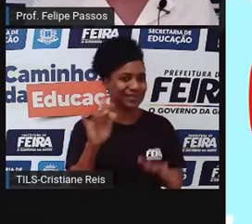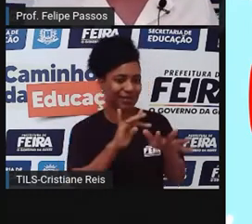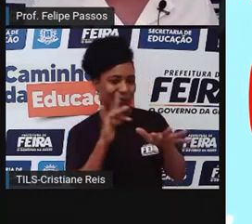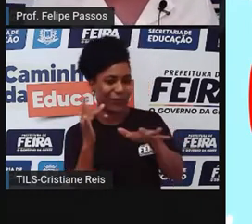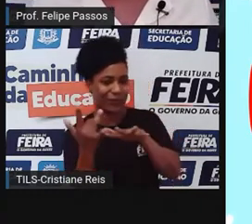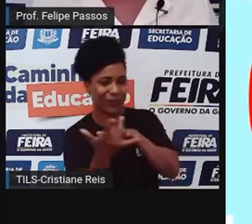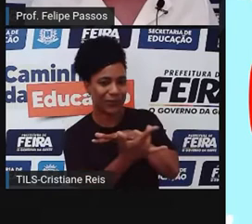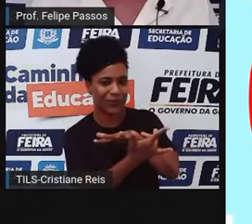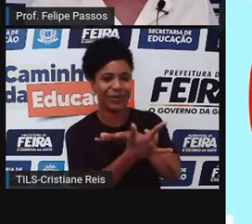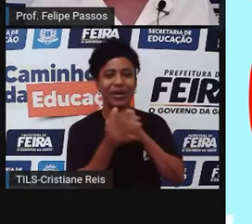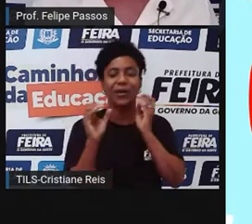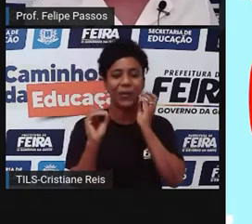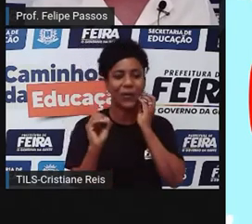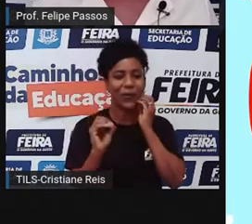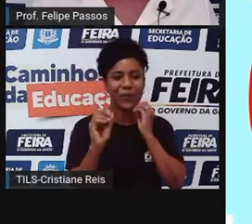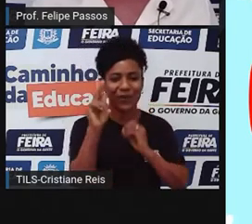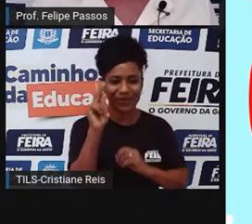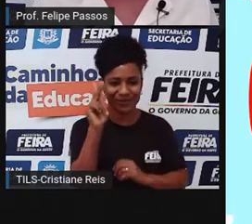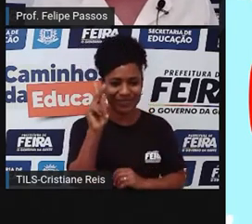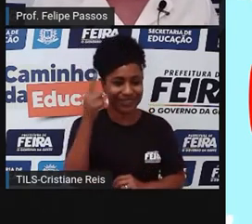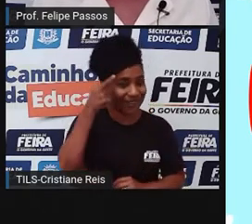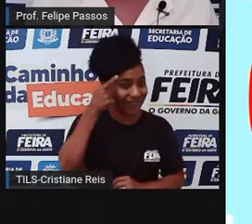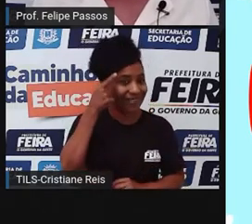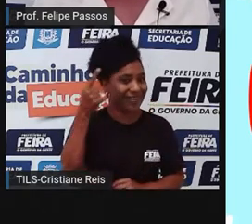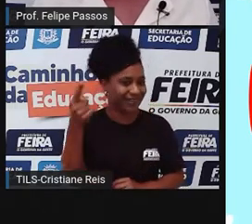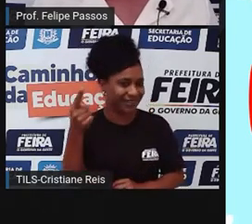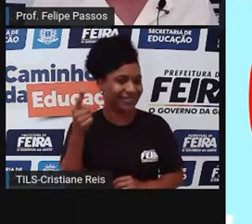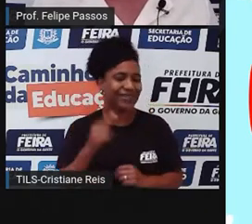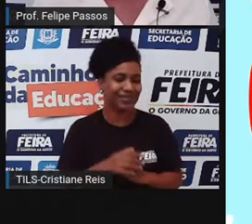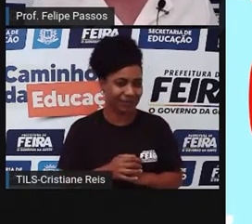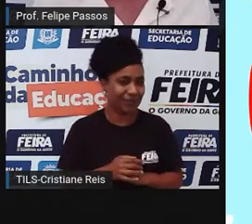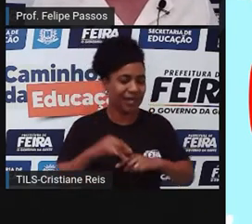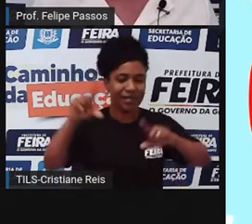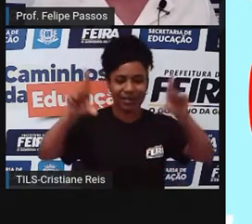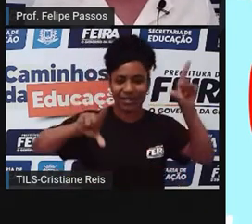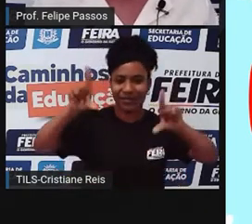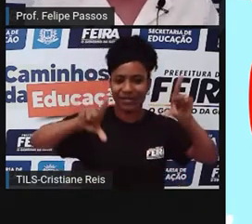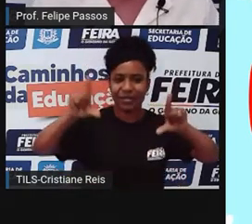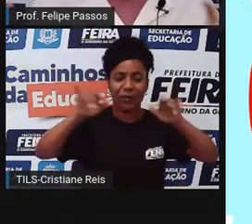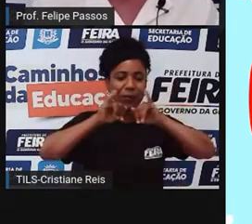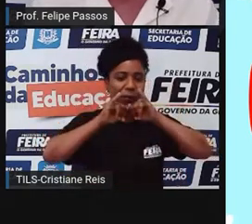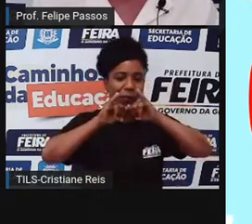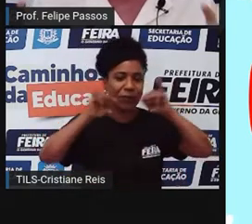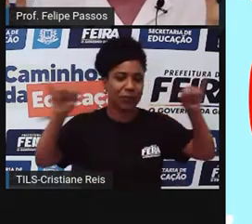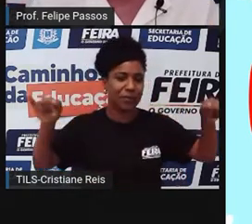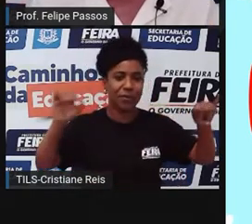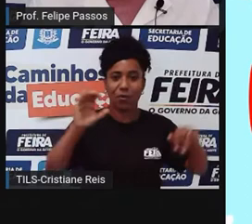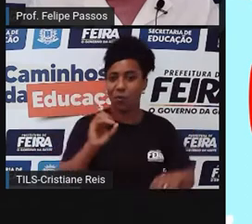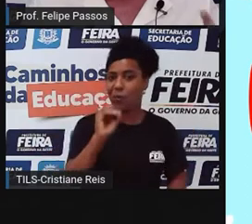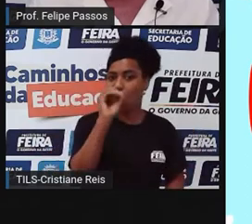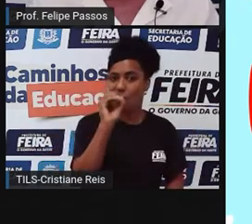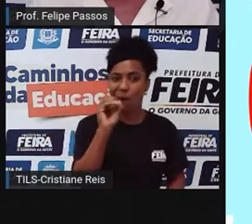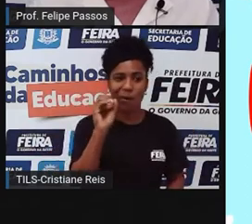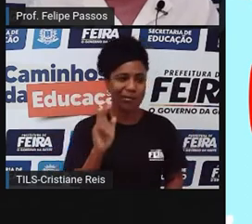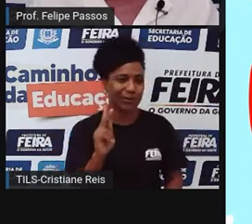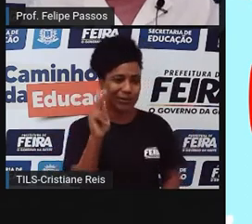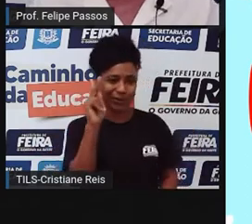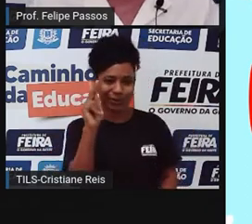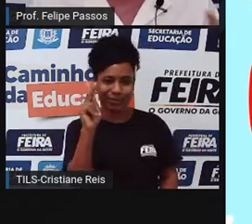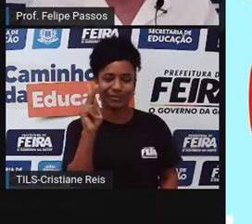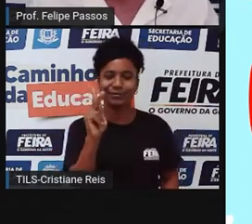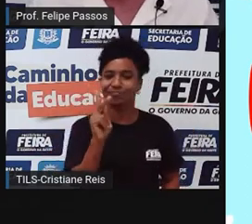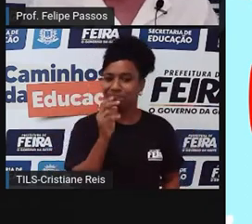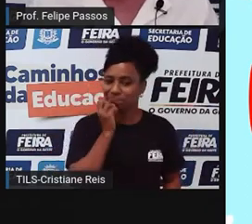Eu lembro que o Orkut, ele foi notícia de TV. Gente, uma rede, olha que incrível.